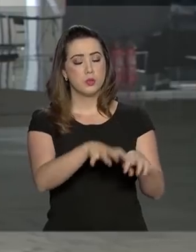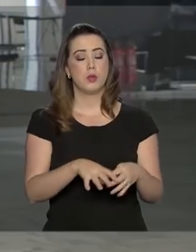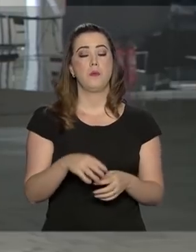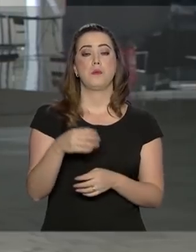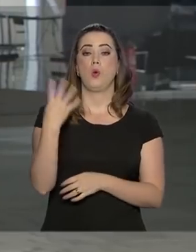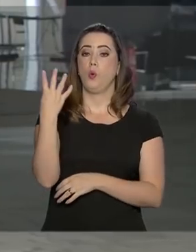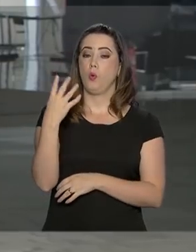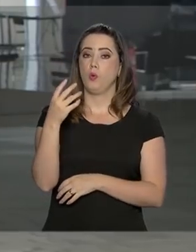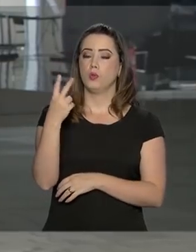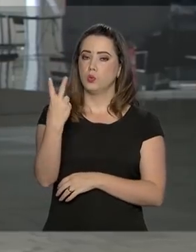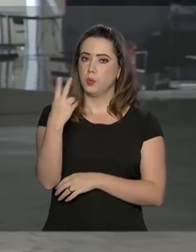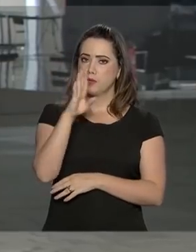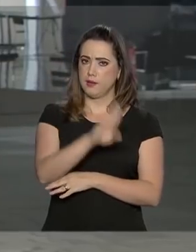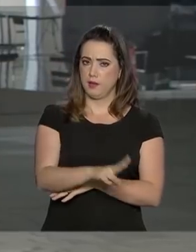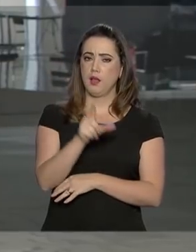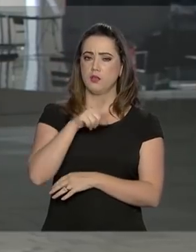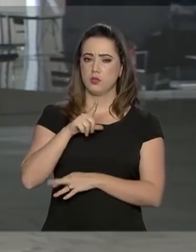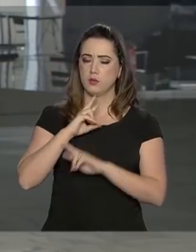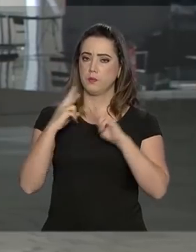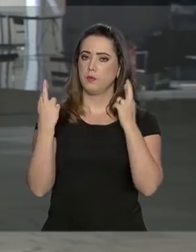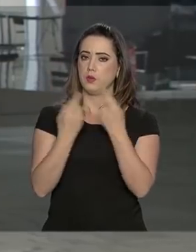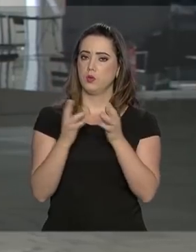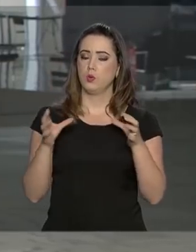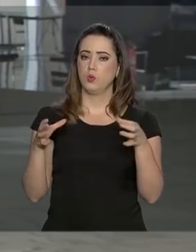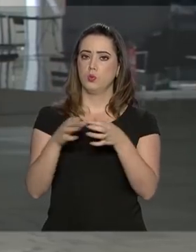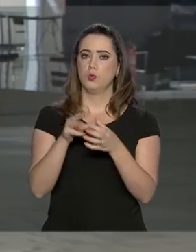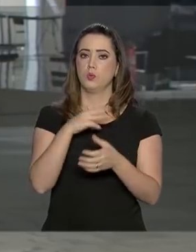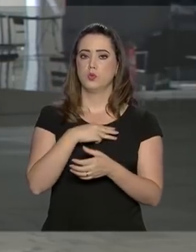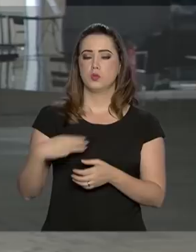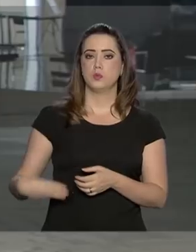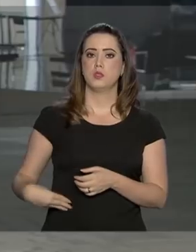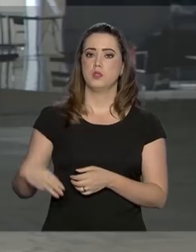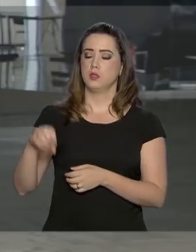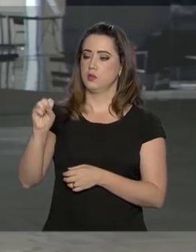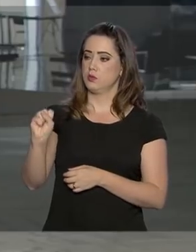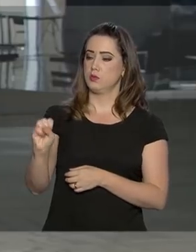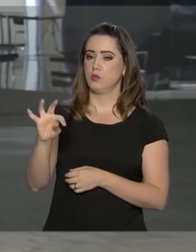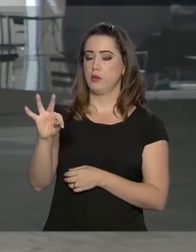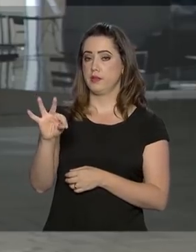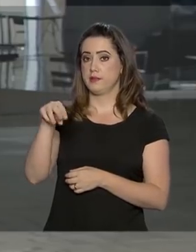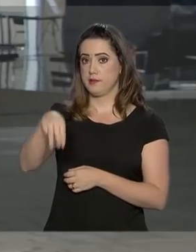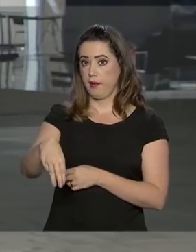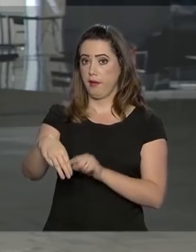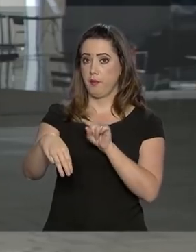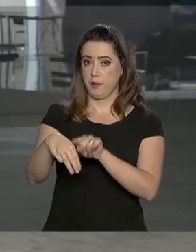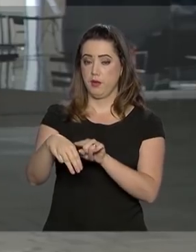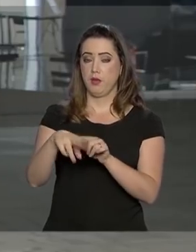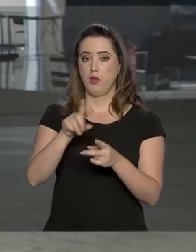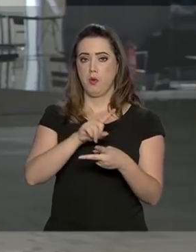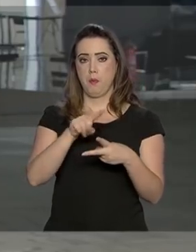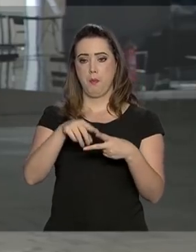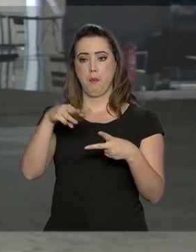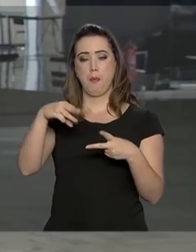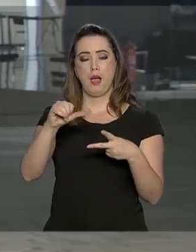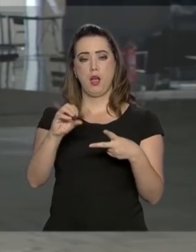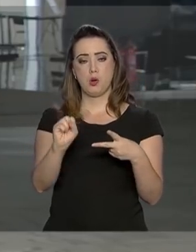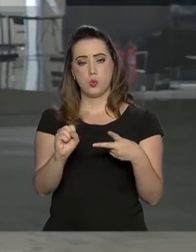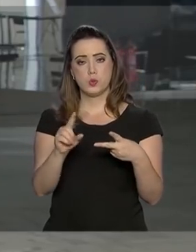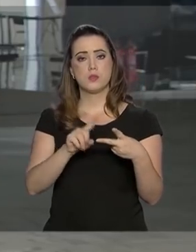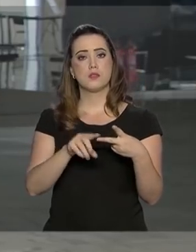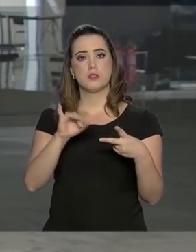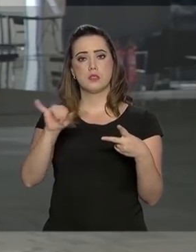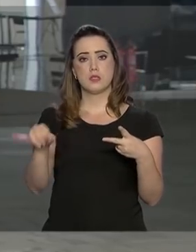o presidente participou de reunião com os ministros do Superior Tribunal Militar, Marcos Vinícius e José Barroso Filho.